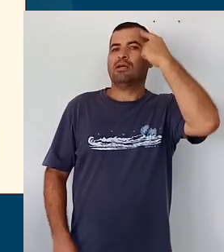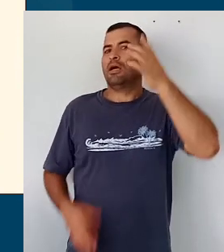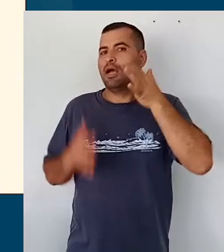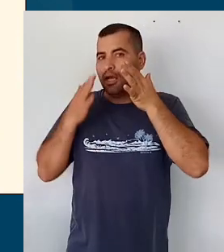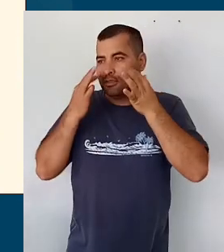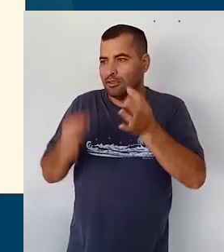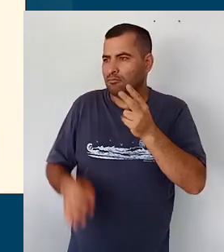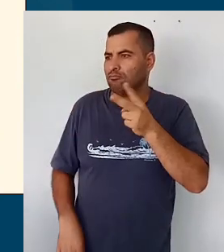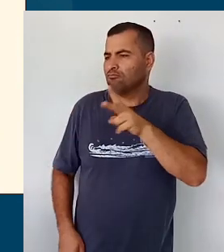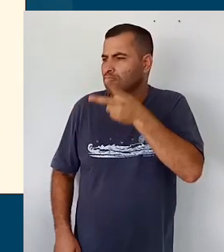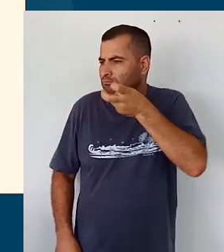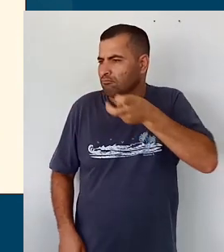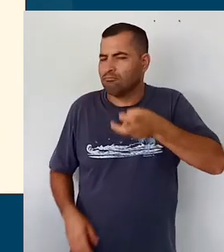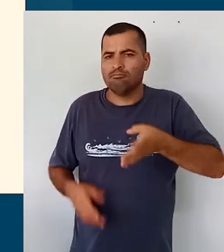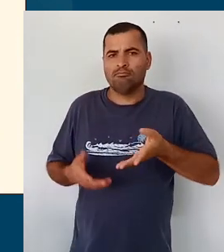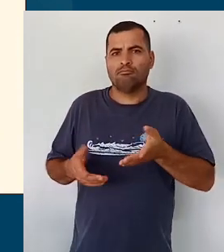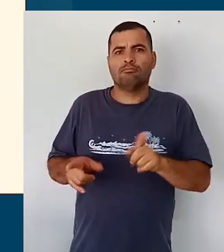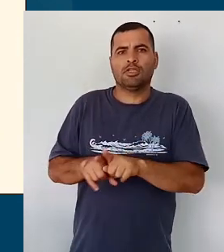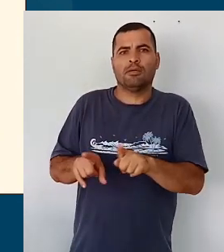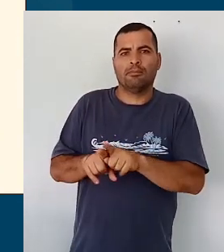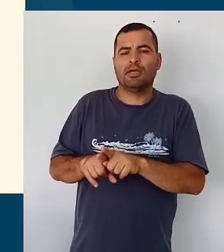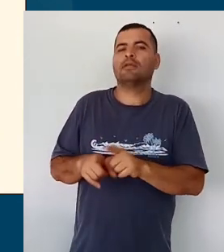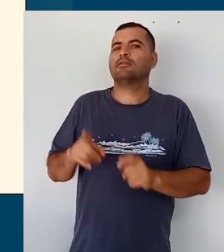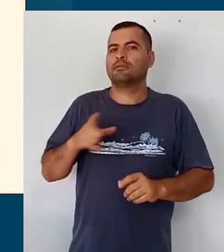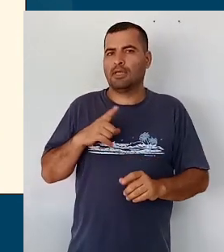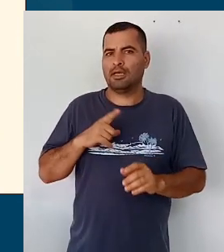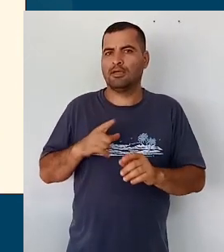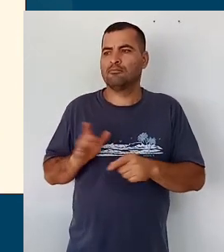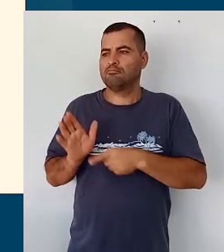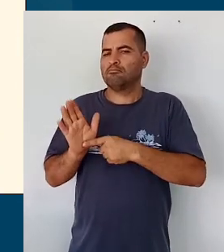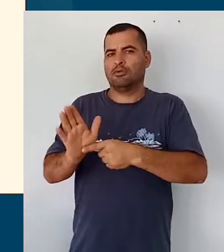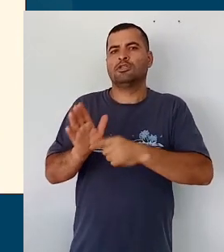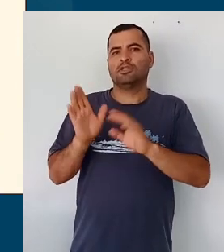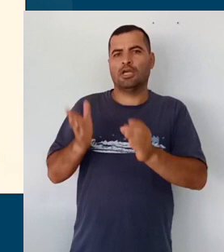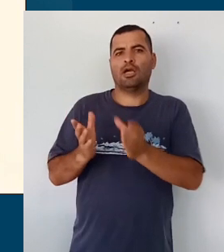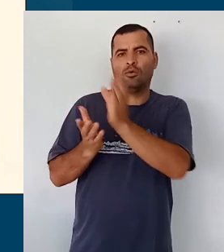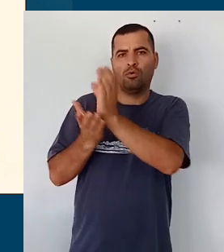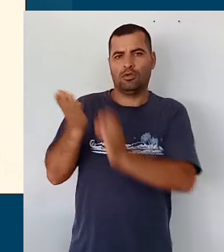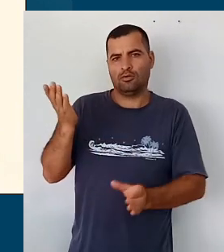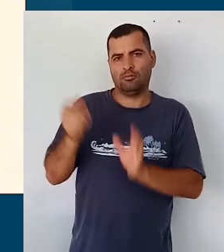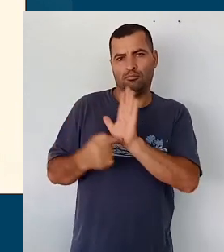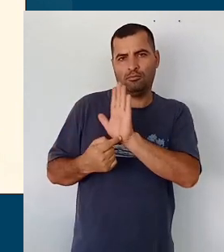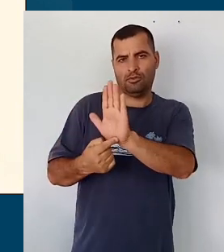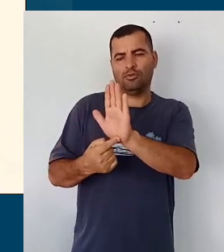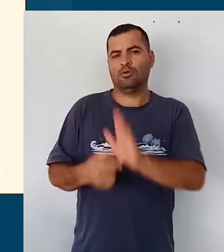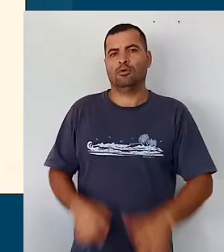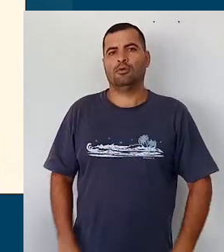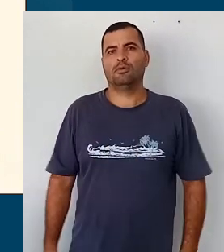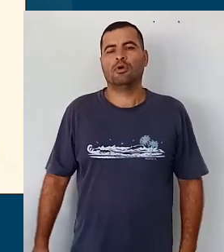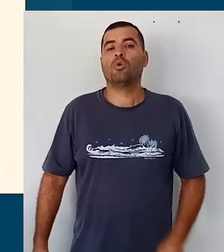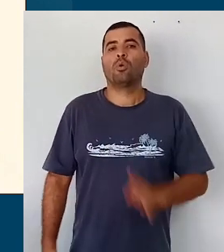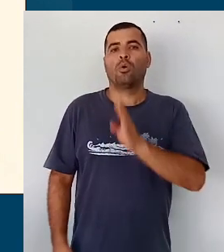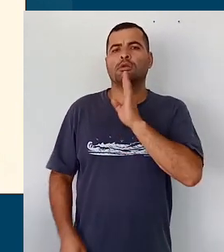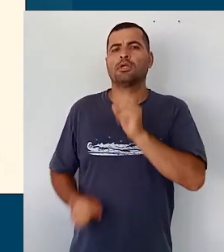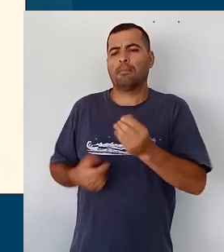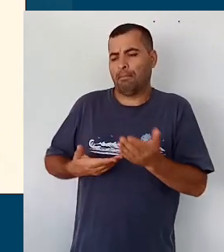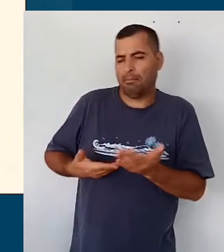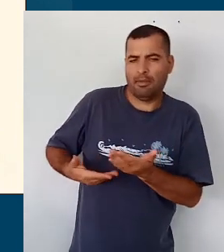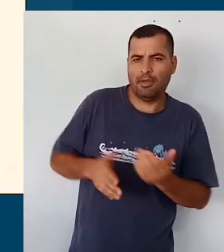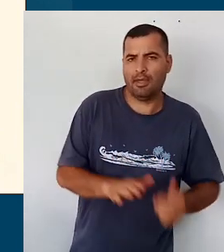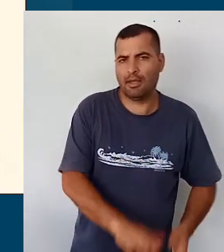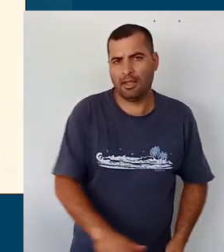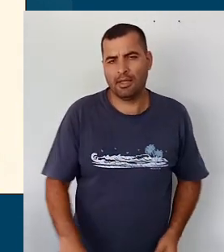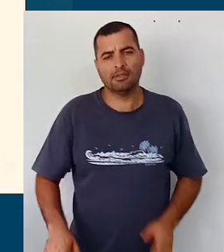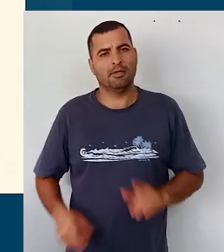uma observação atenta, que isso está bastante detalhado na proposta curricular, também reconhecer que os bebês e as crianças